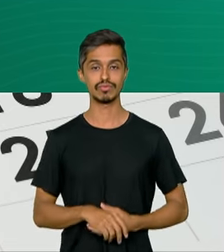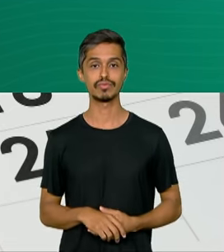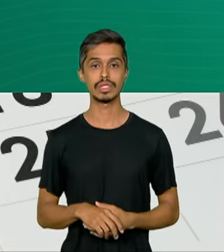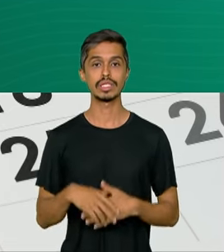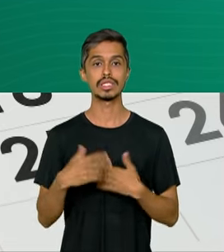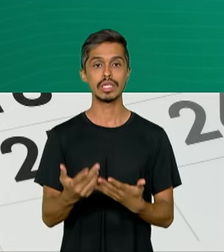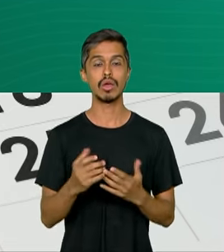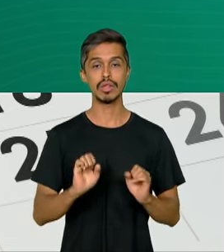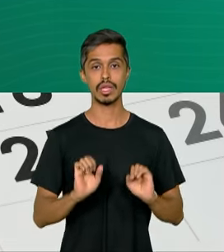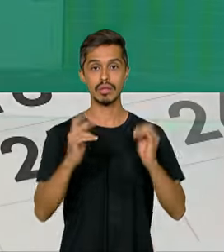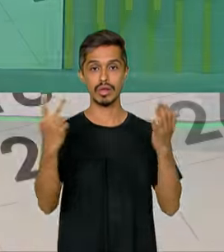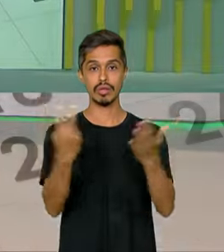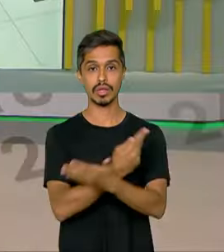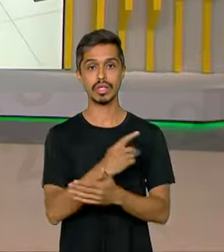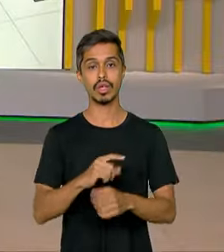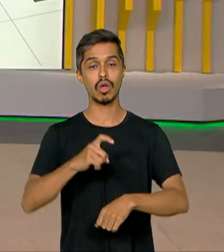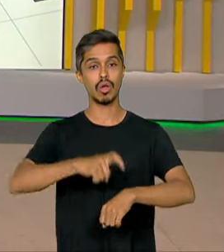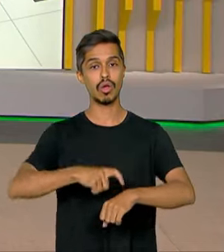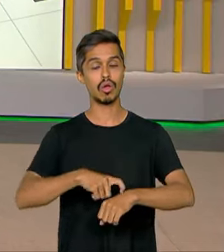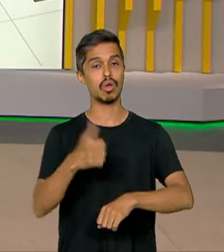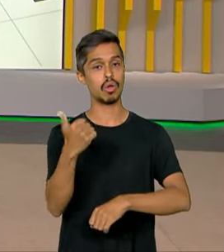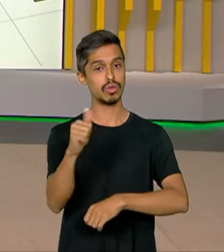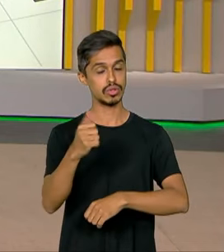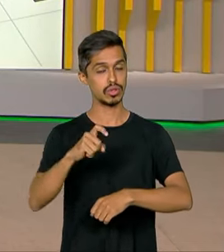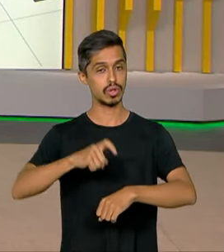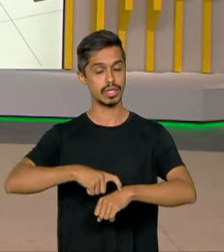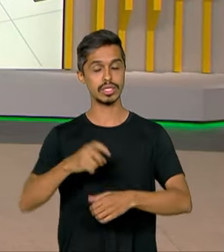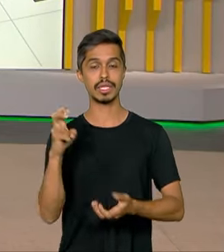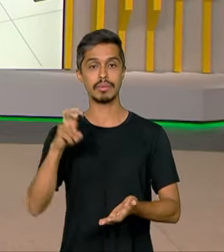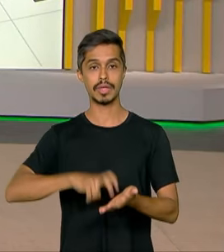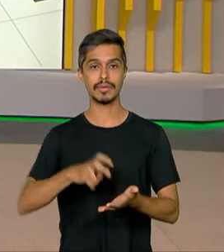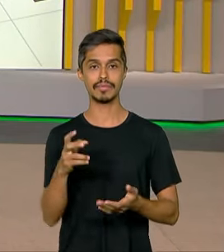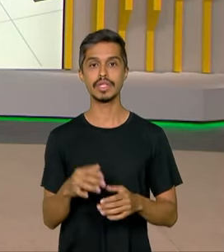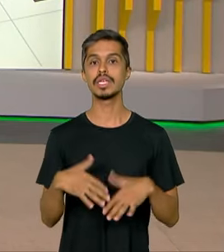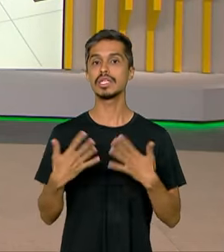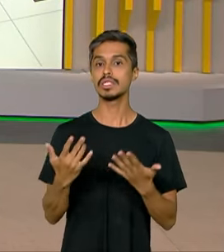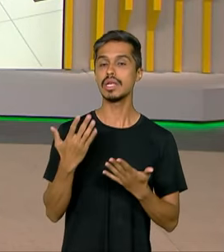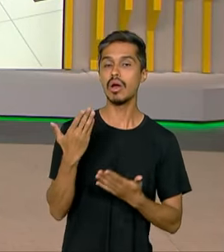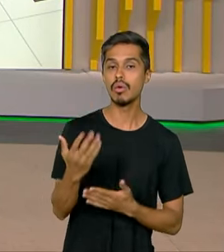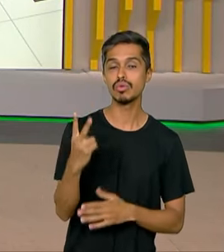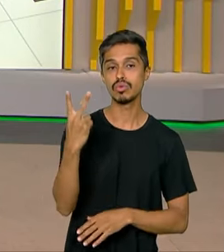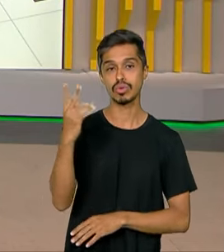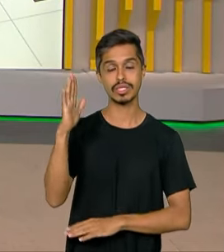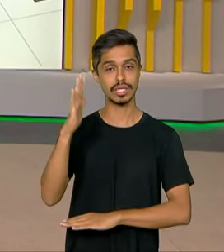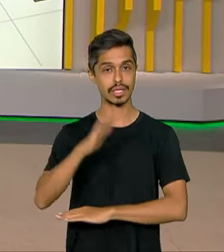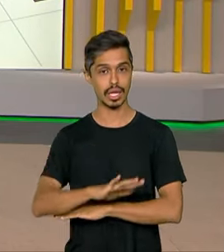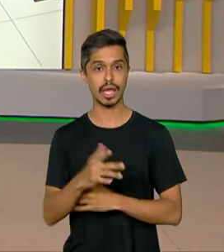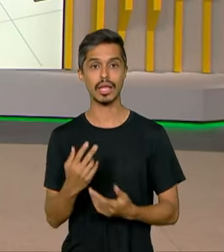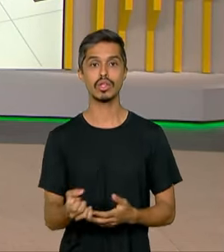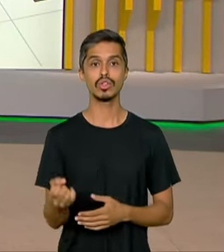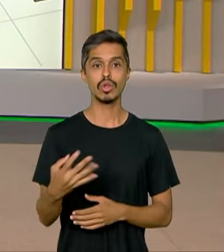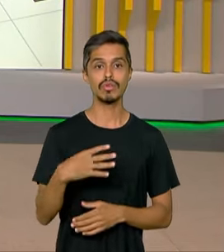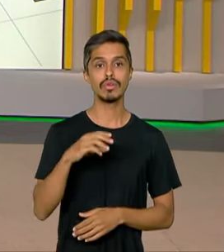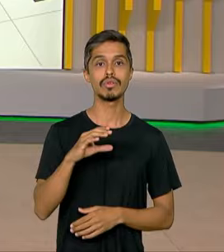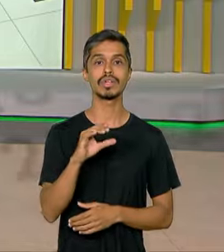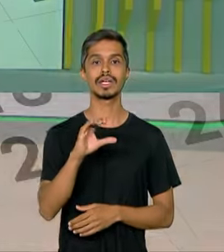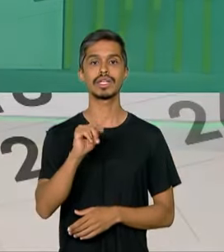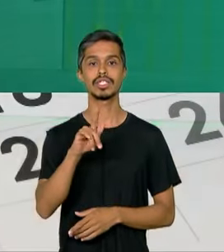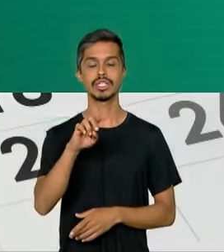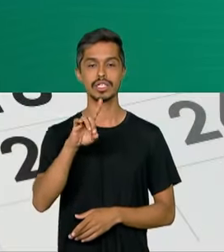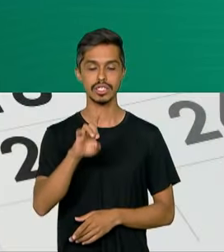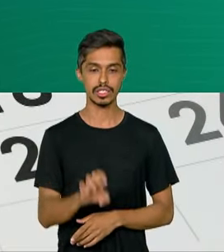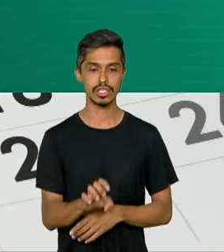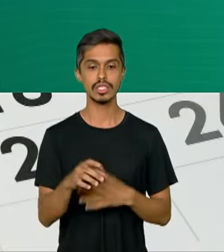A cerimônia está prevista para às 11 horas. E a partir das duas da tarde, os dados do novo CAGED de dezembro